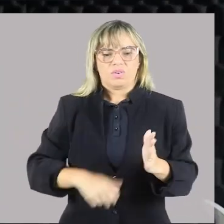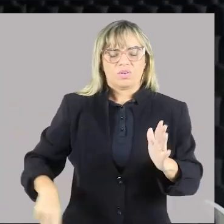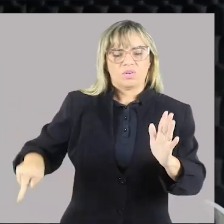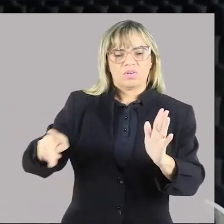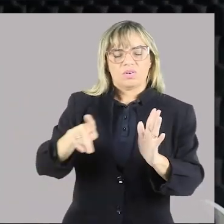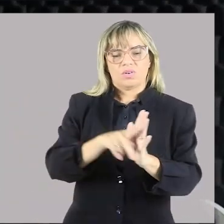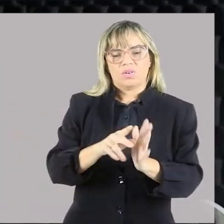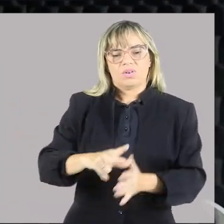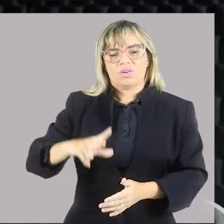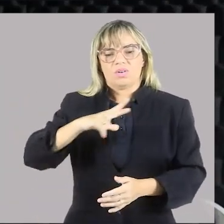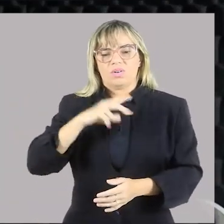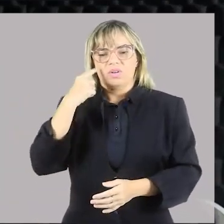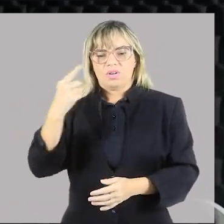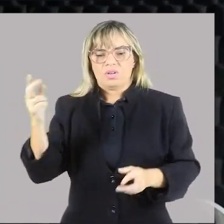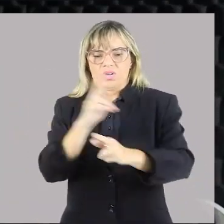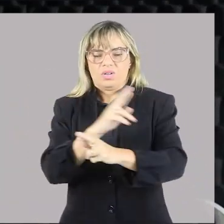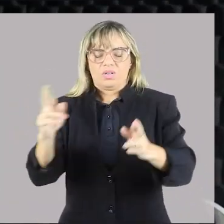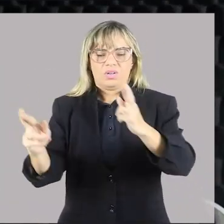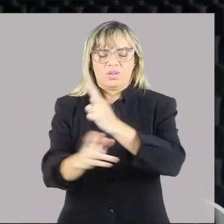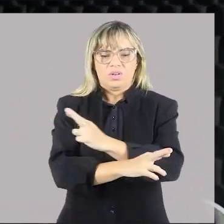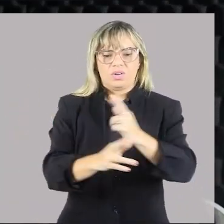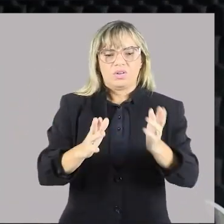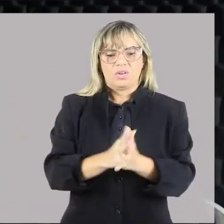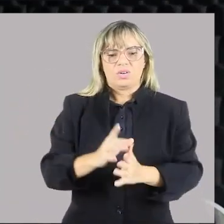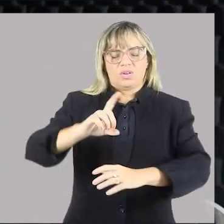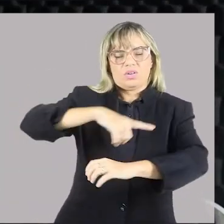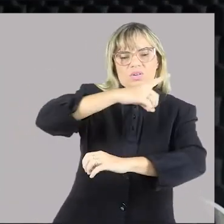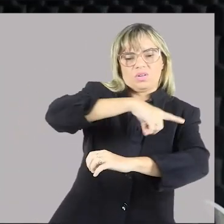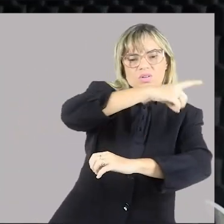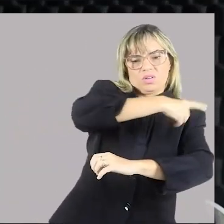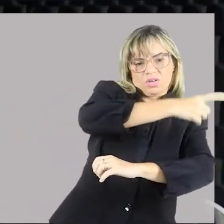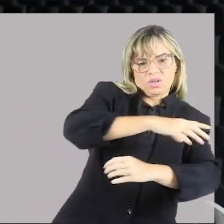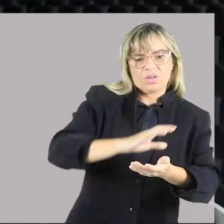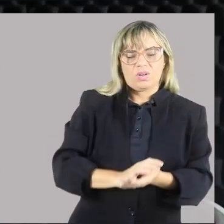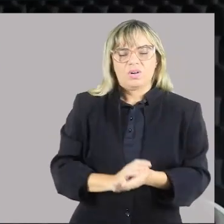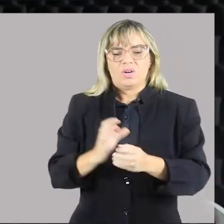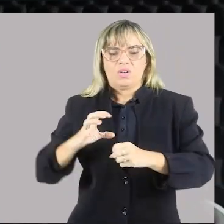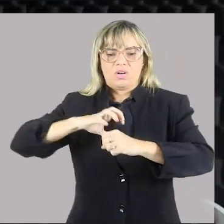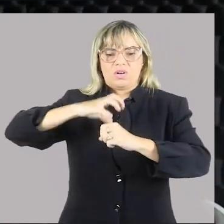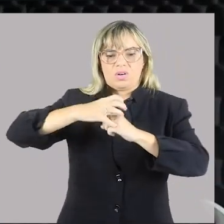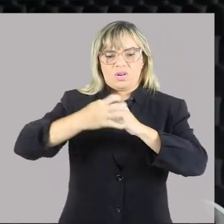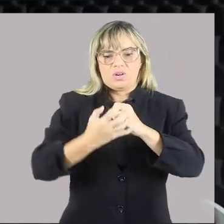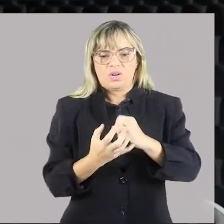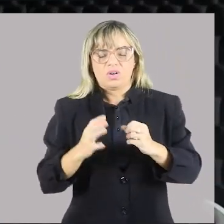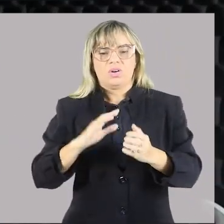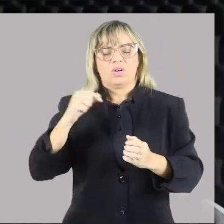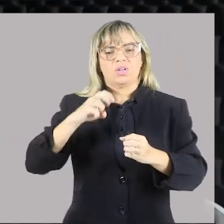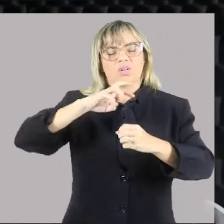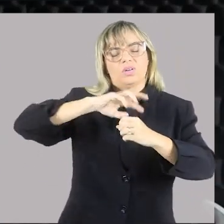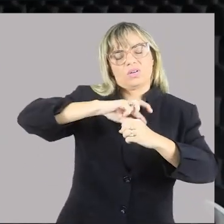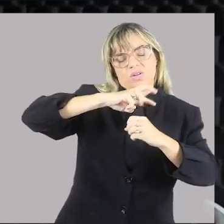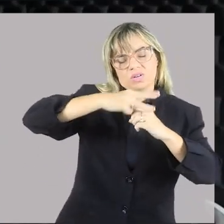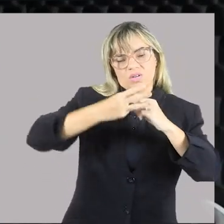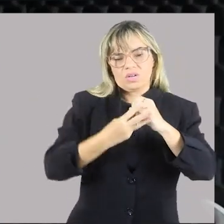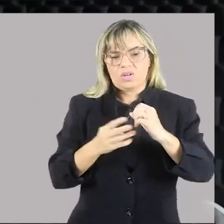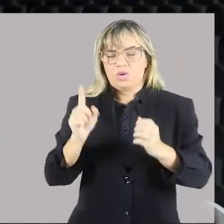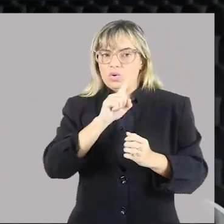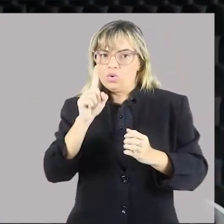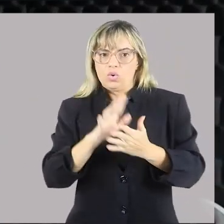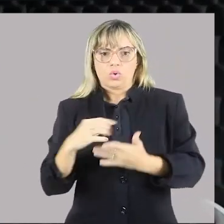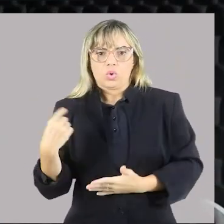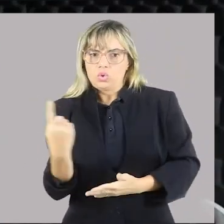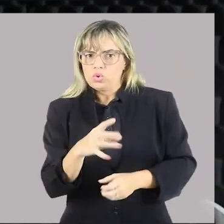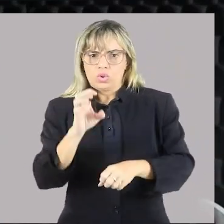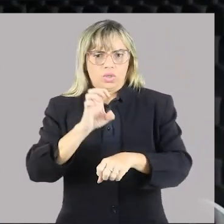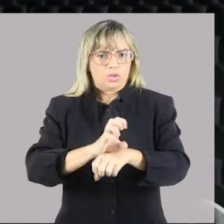à epidemia da dengue, da zika, da chikungunha. O nosso estado não está inserido. Maranhão está sensacional em relação a isso. A